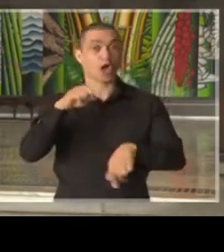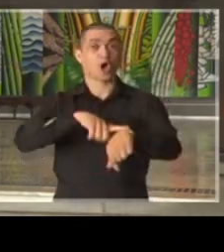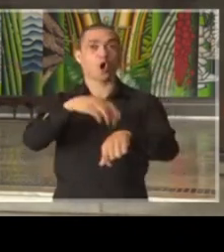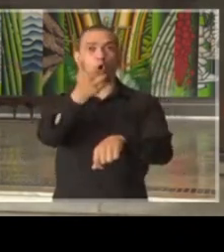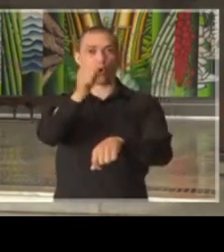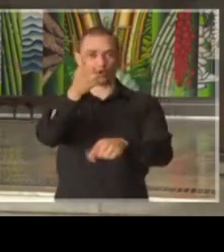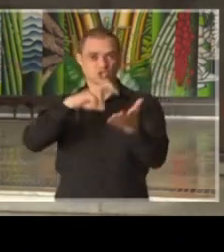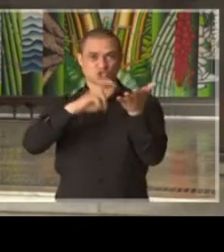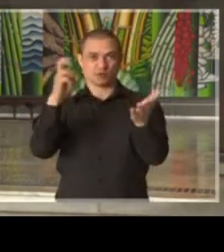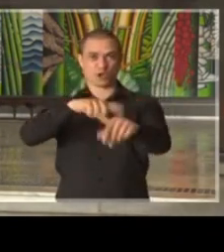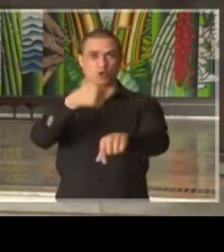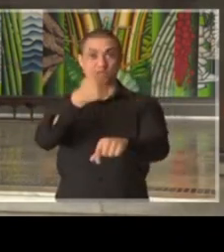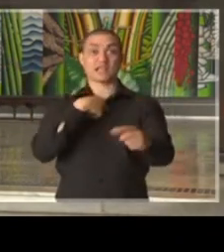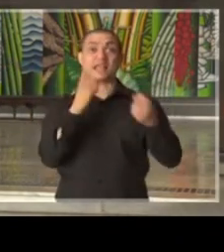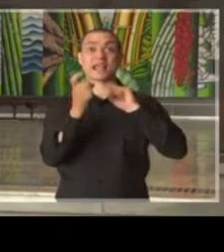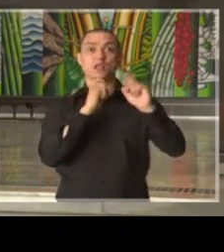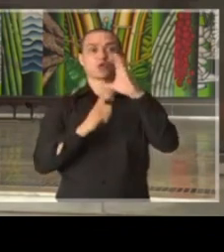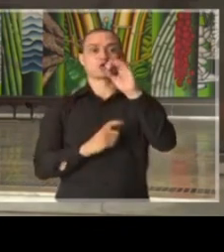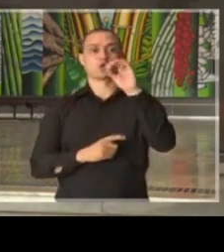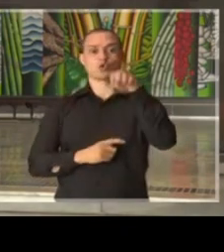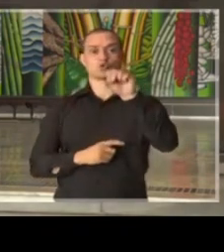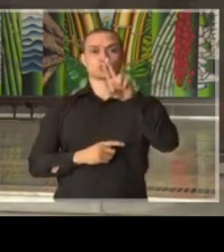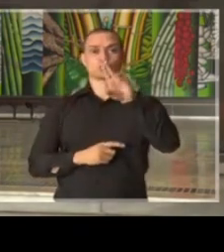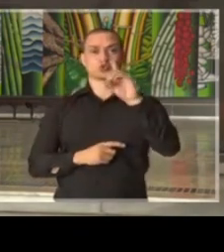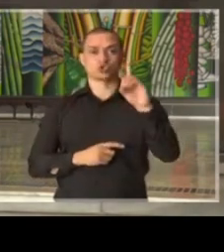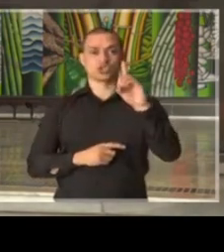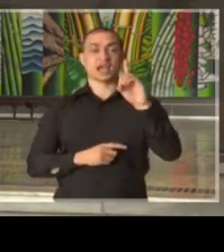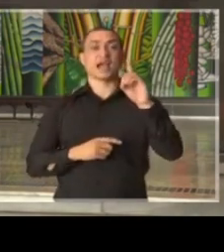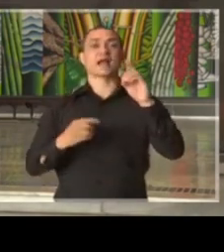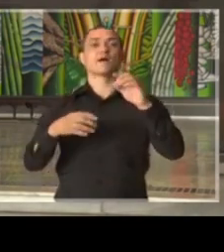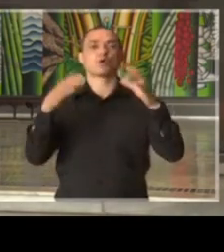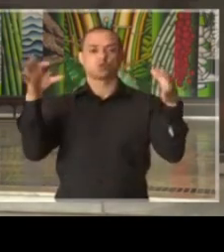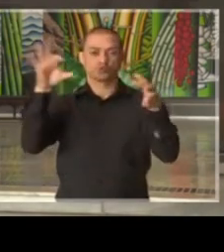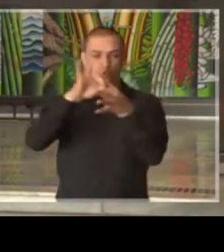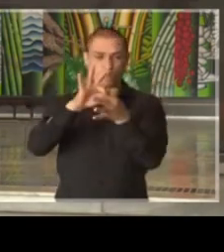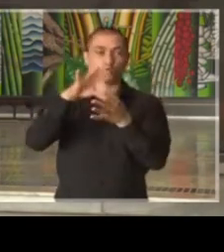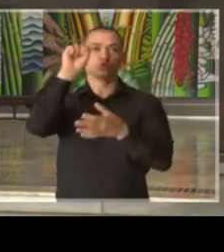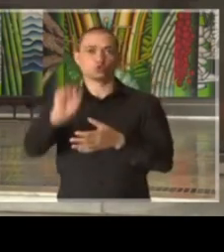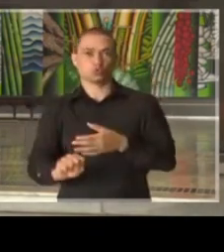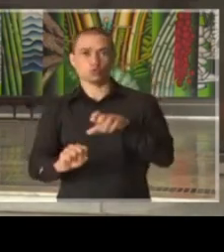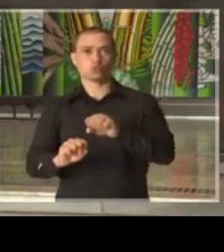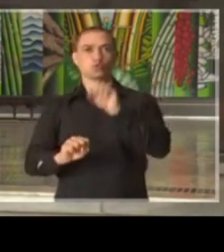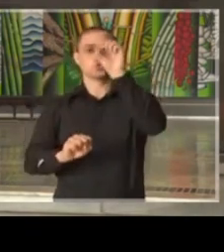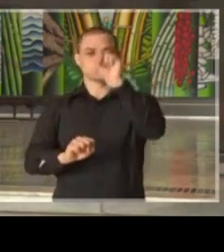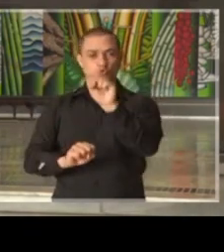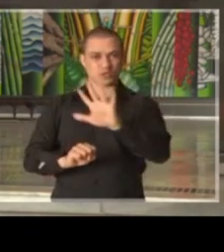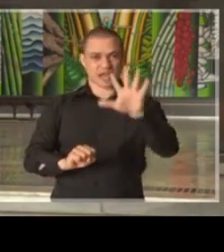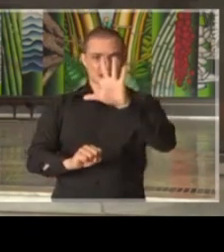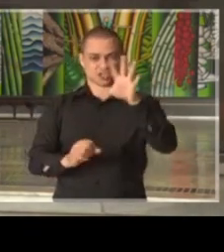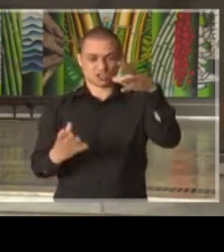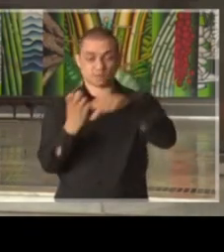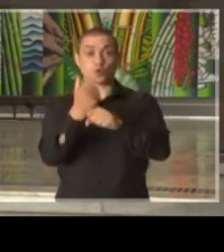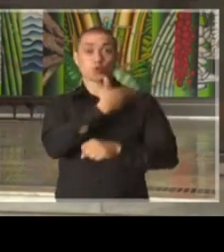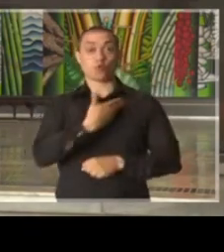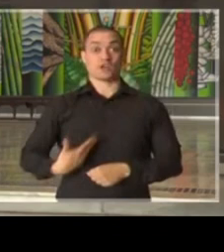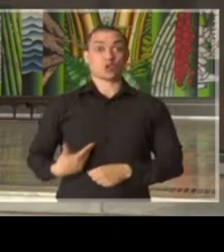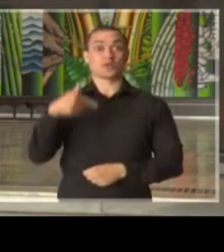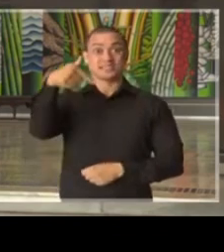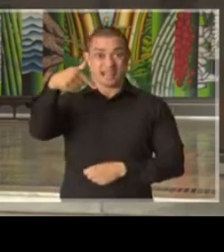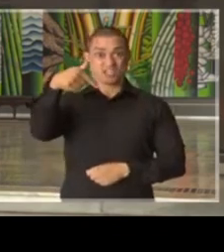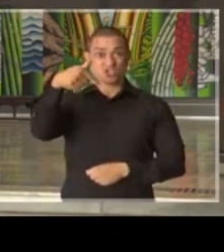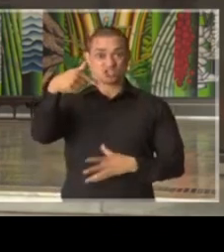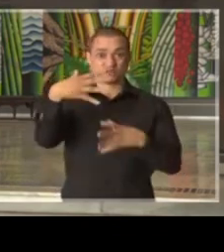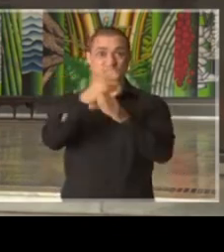horas da manhã, teremos a reunião do COSUD, consórcio sul-sudeste dos sete governadores que detêm